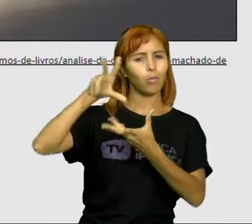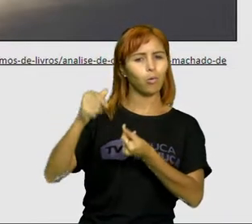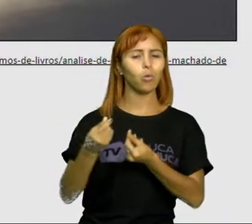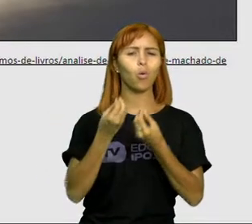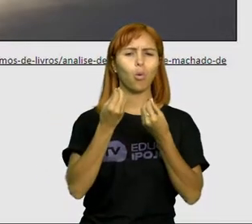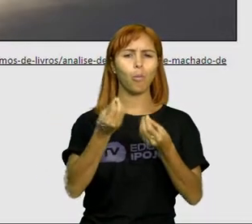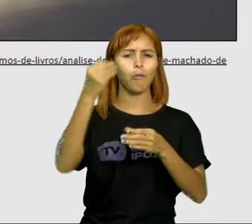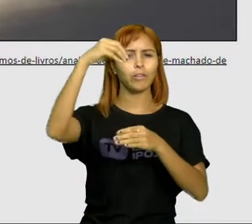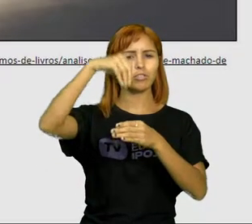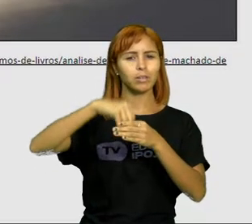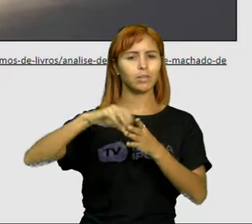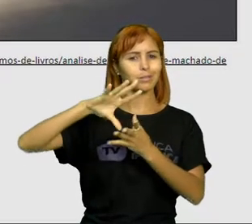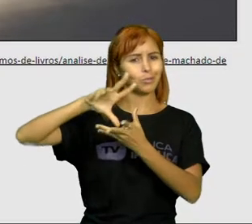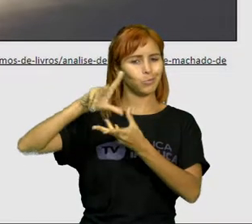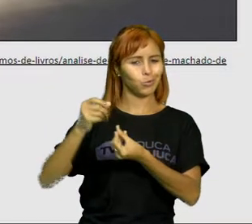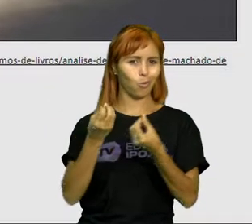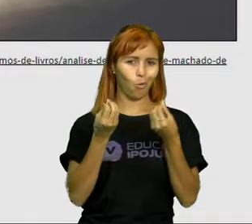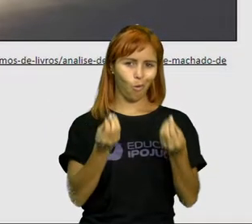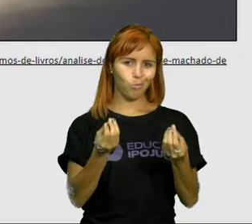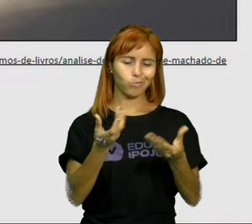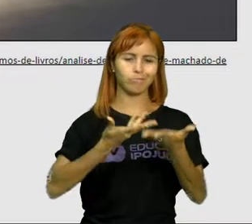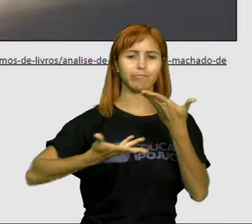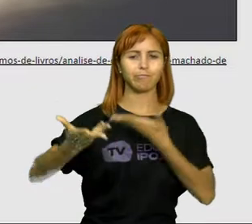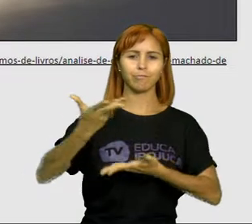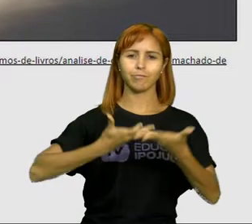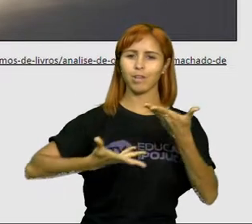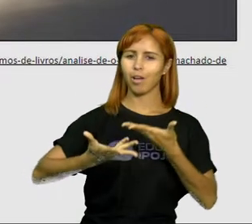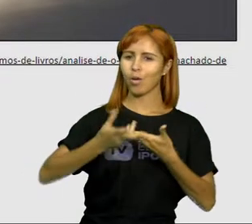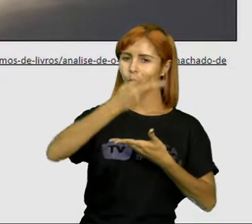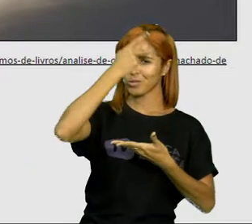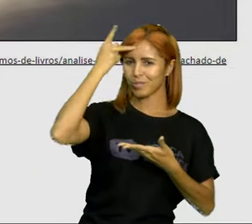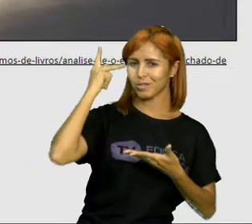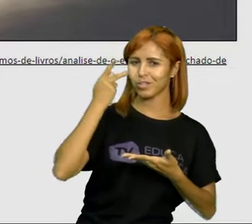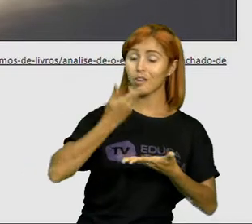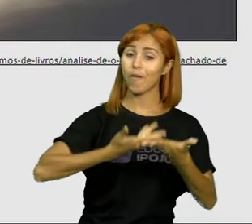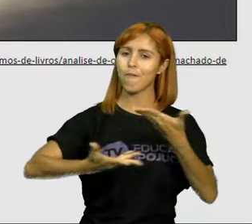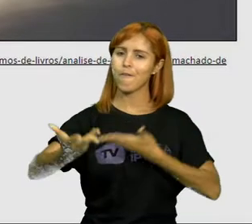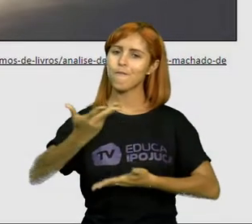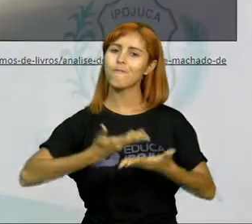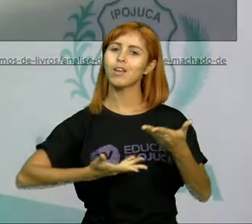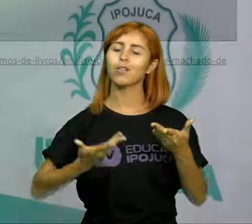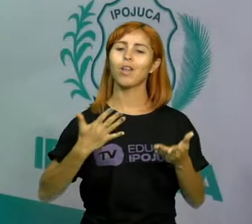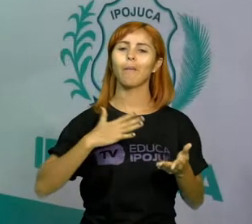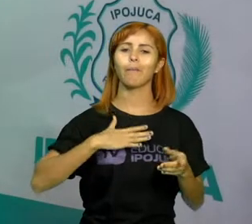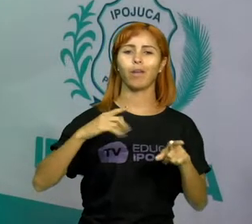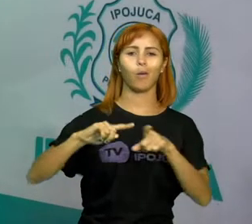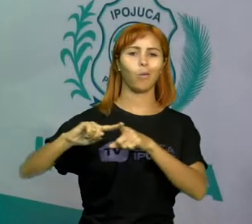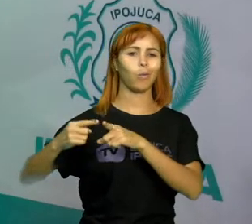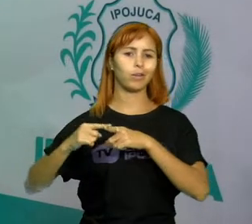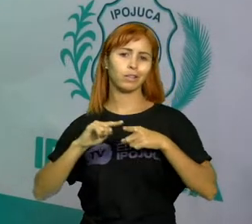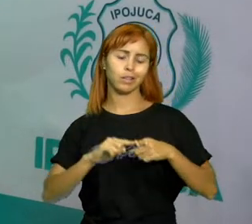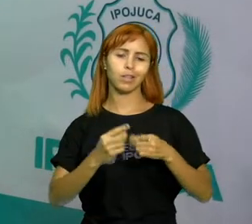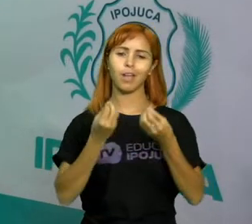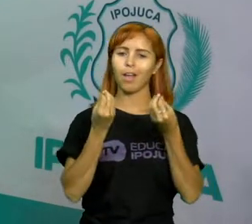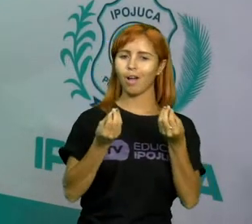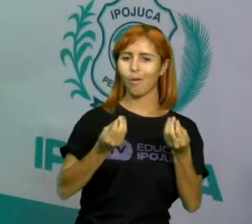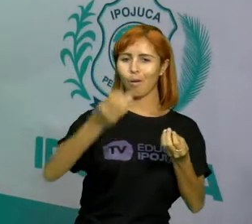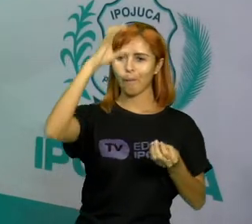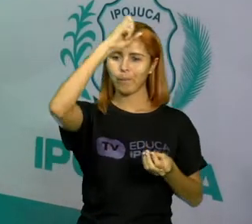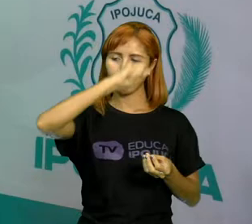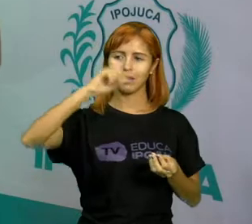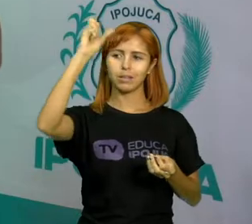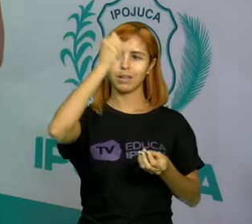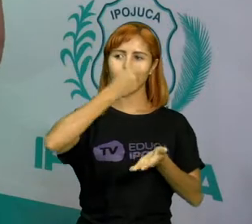me vejo dentro dele? Interagindo com as pessoas, vivendo na minha comunidade. Como aprender